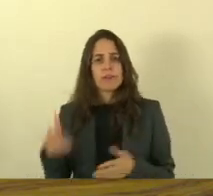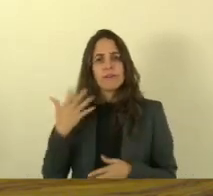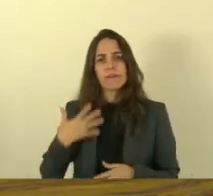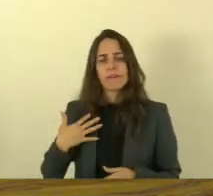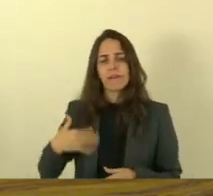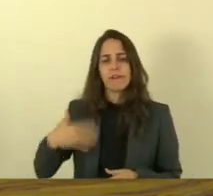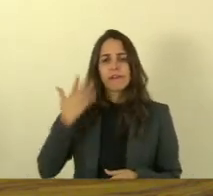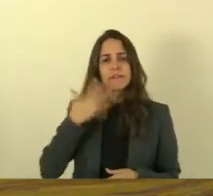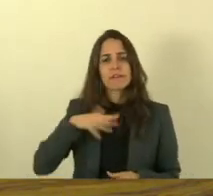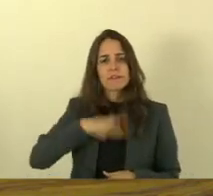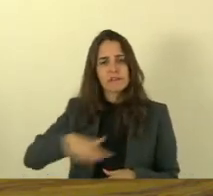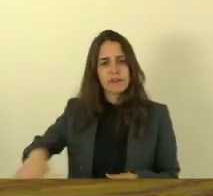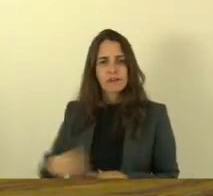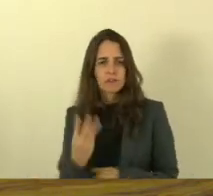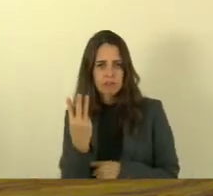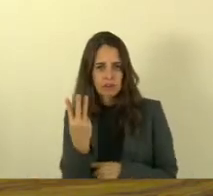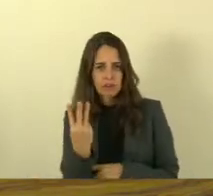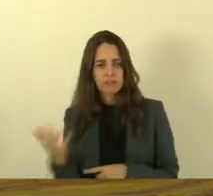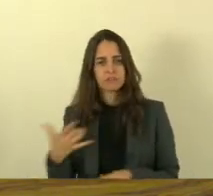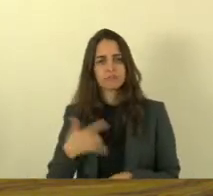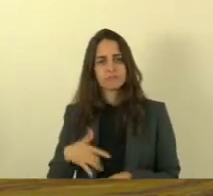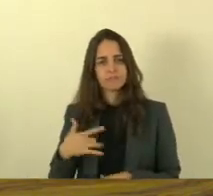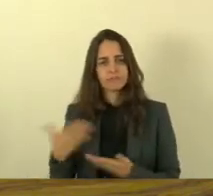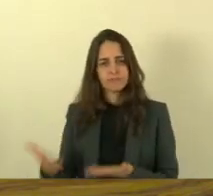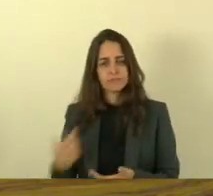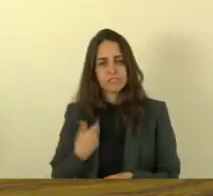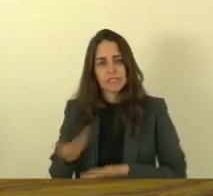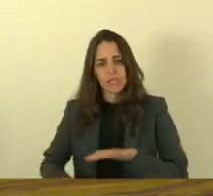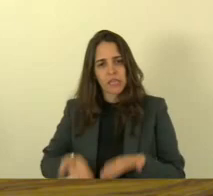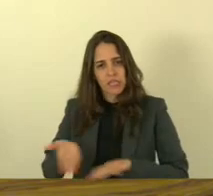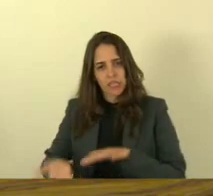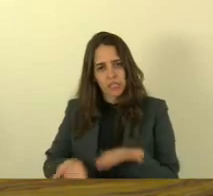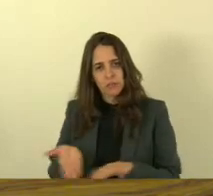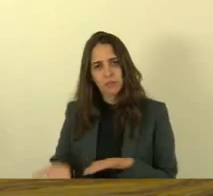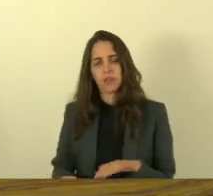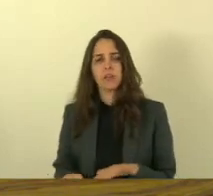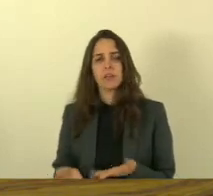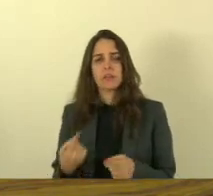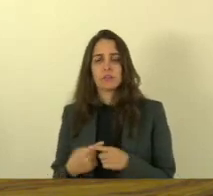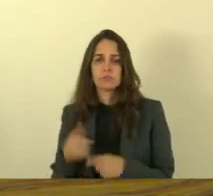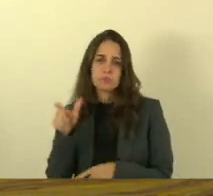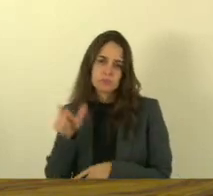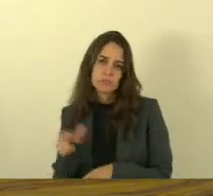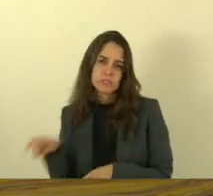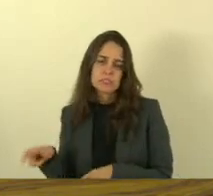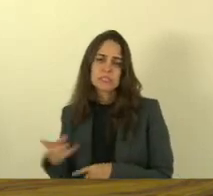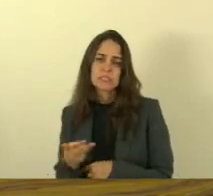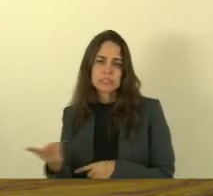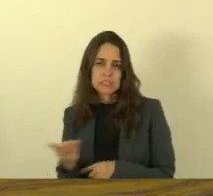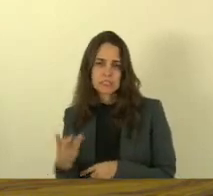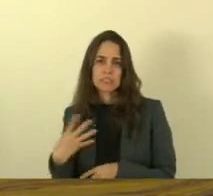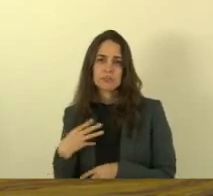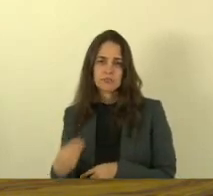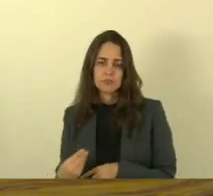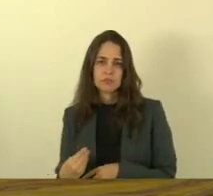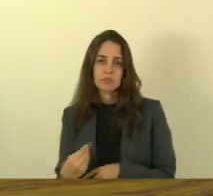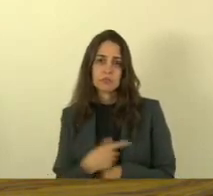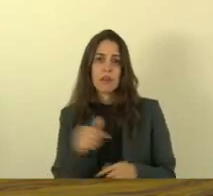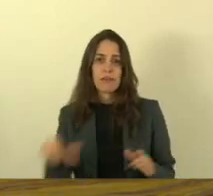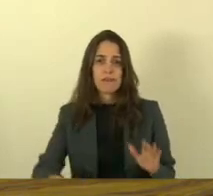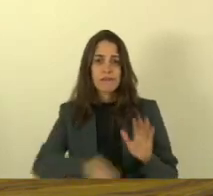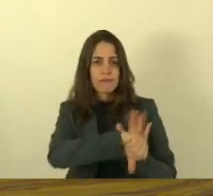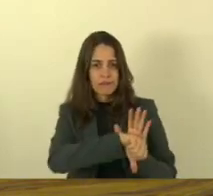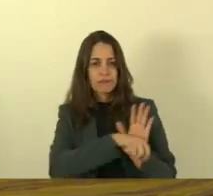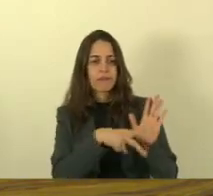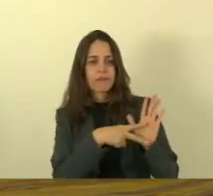crianças além de dar um tratamento adequado a essa situação porque é um crime que aconteceu